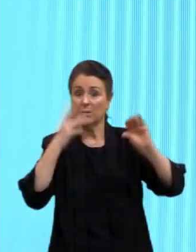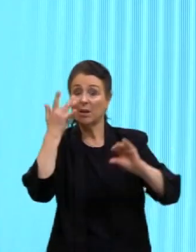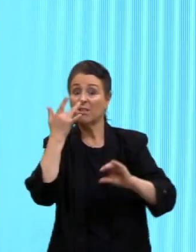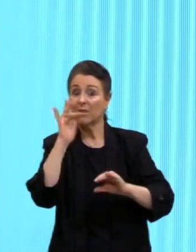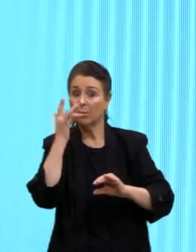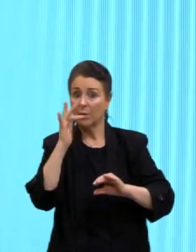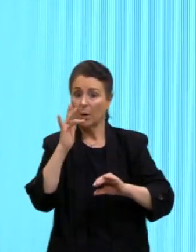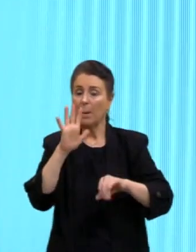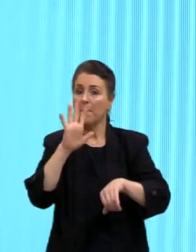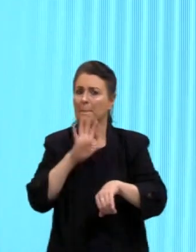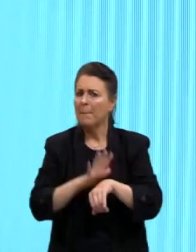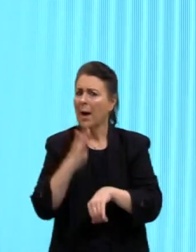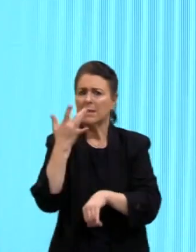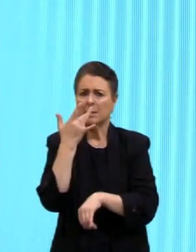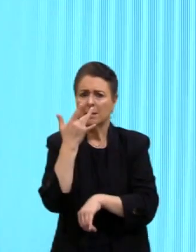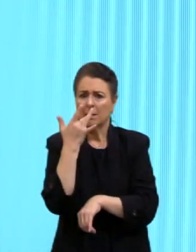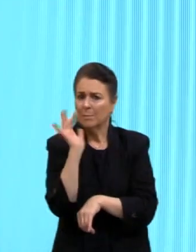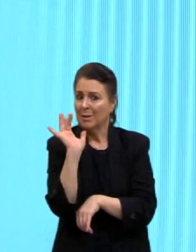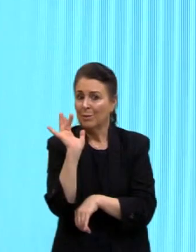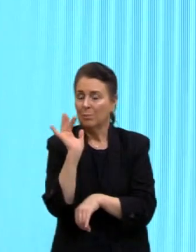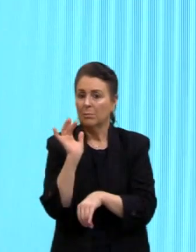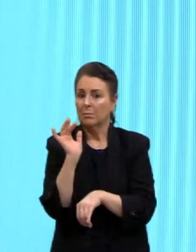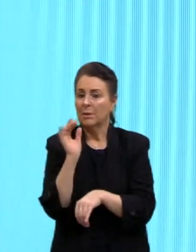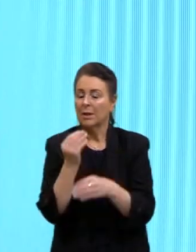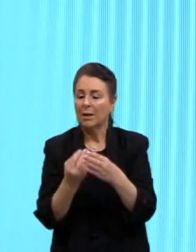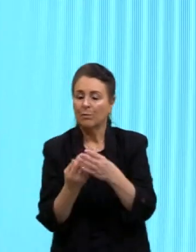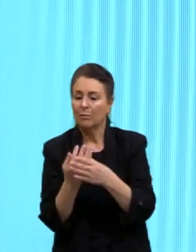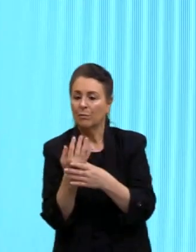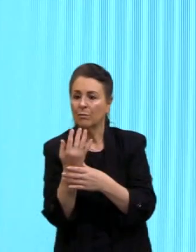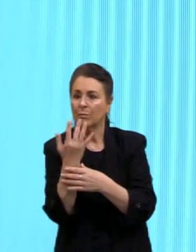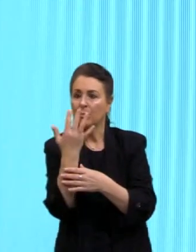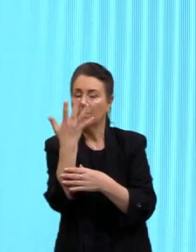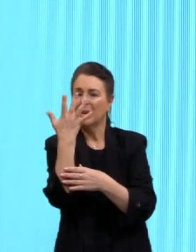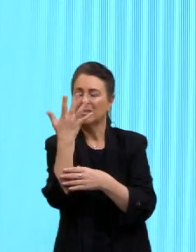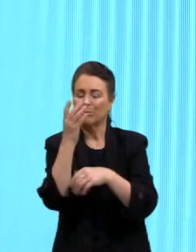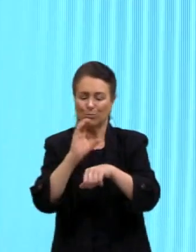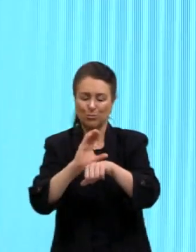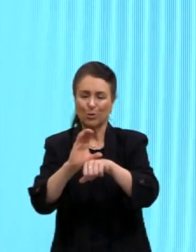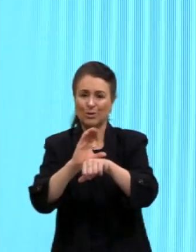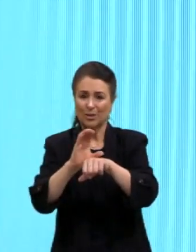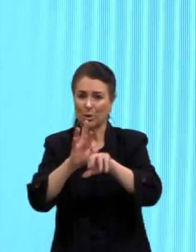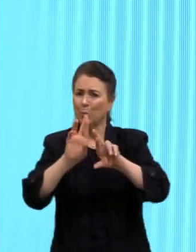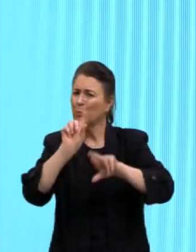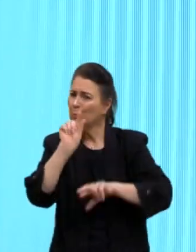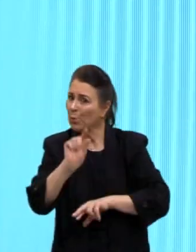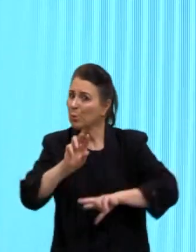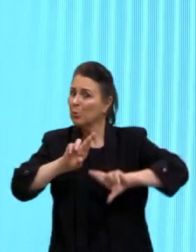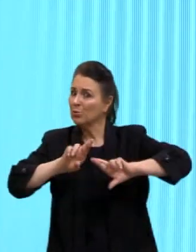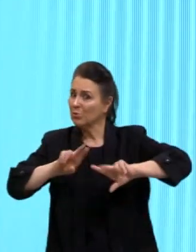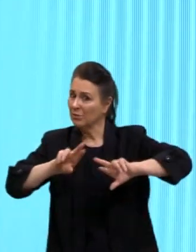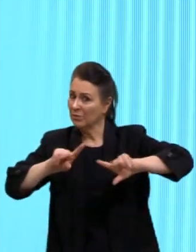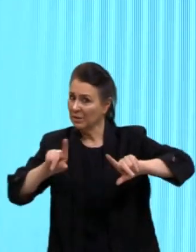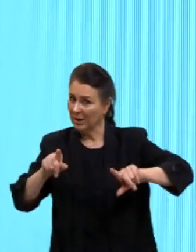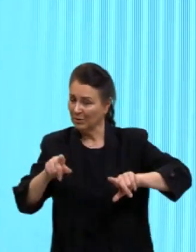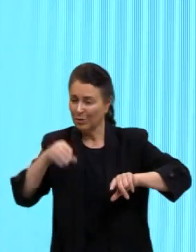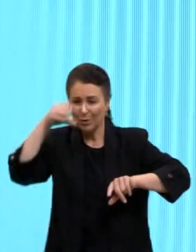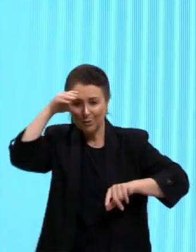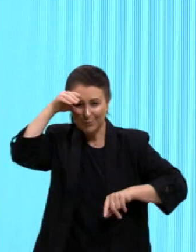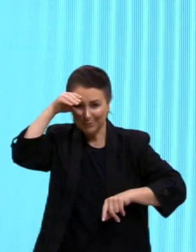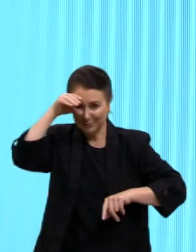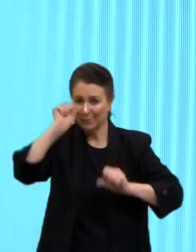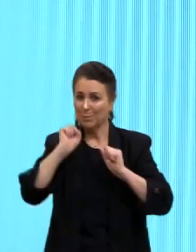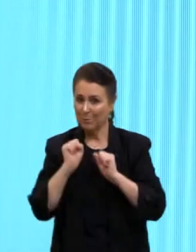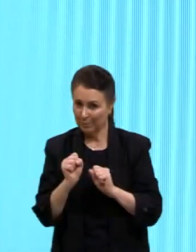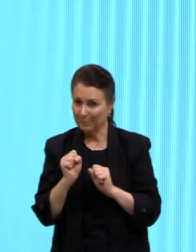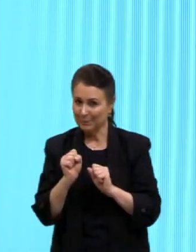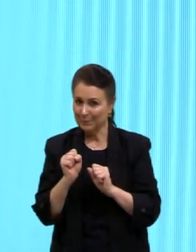mais branco, vamos dizer assim, já a fumaça é um, é um cinza, tá, pessoal? Então, também tem essas, essas formas de observação, claro,